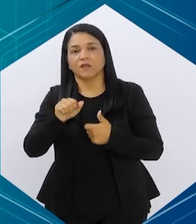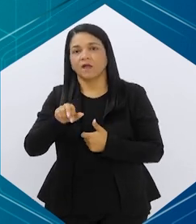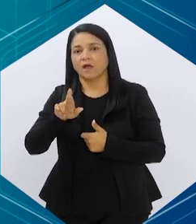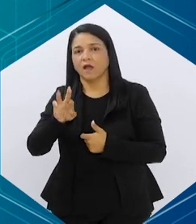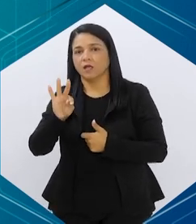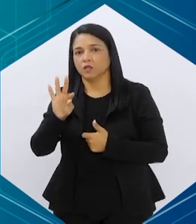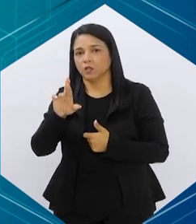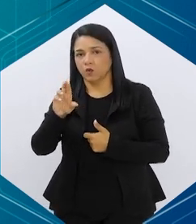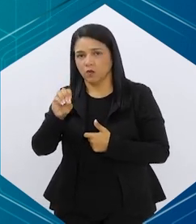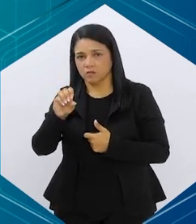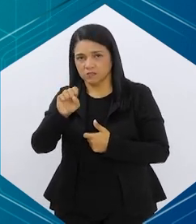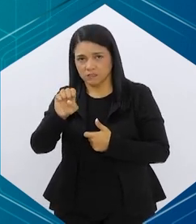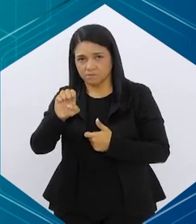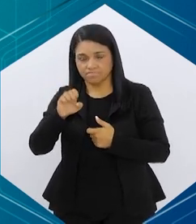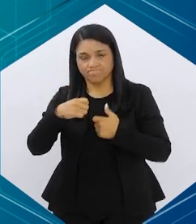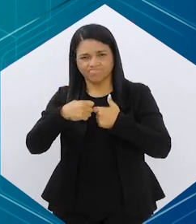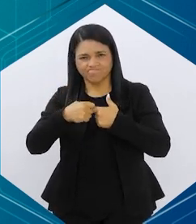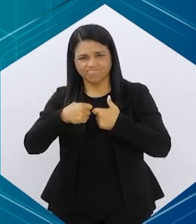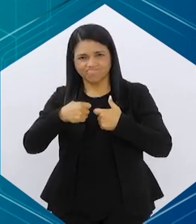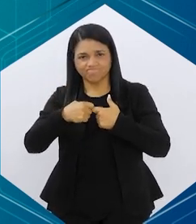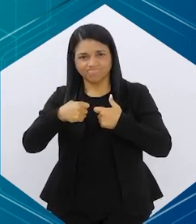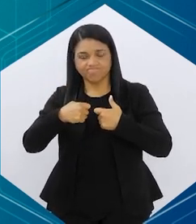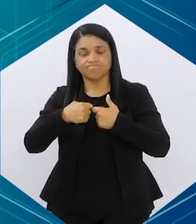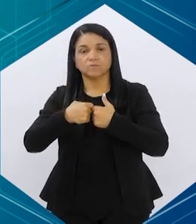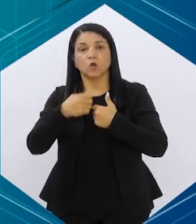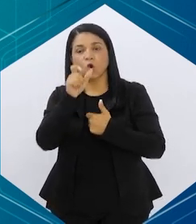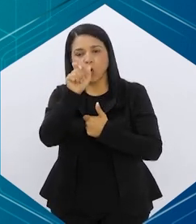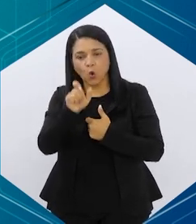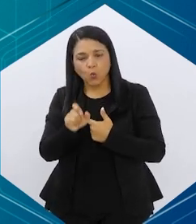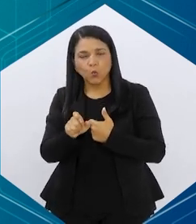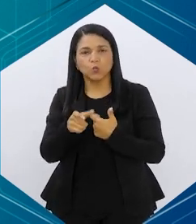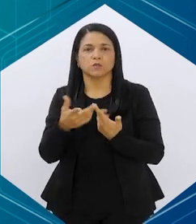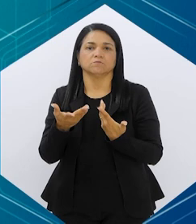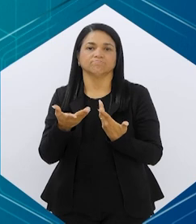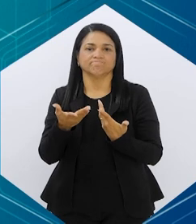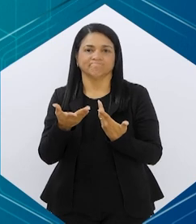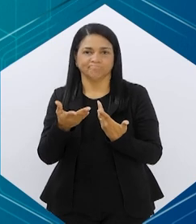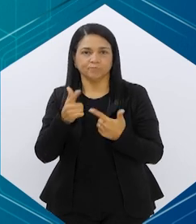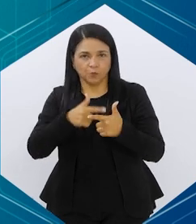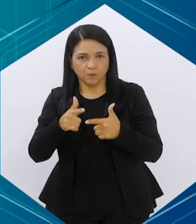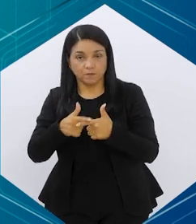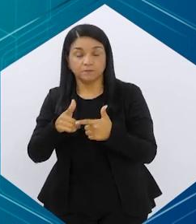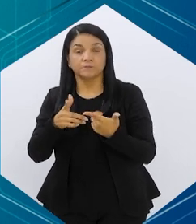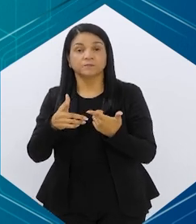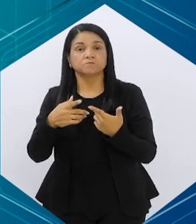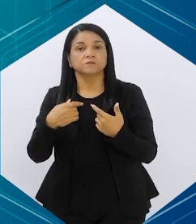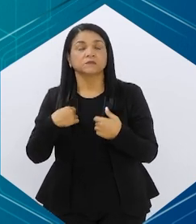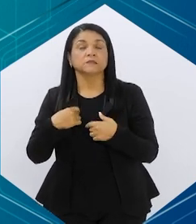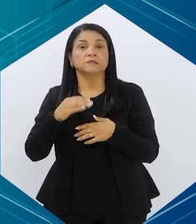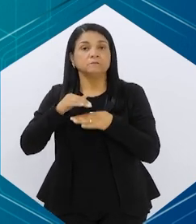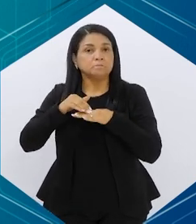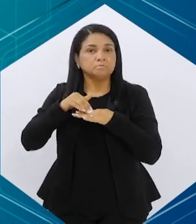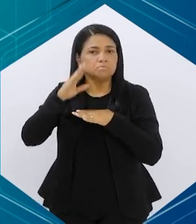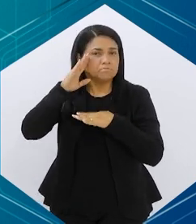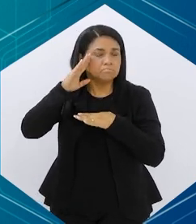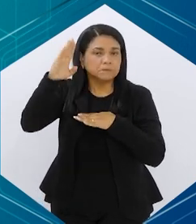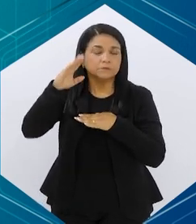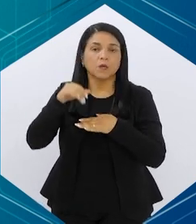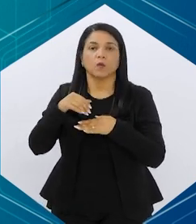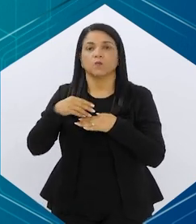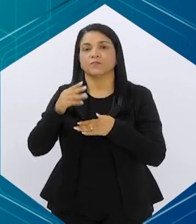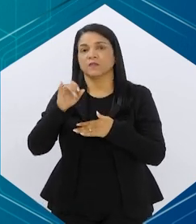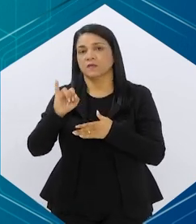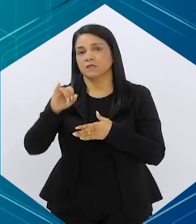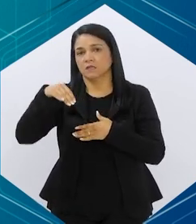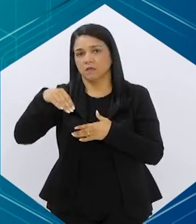artrose no joelho, uma alteração de coluna, e principalmente aqueles com índice de massa corporal acima